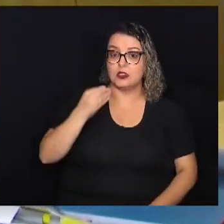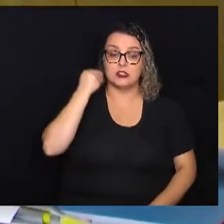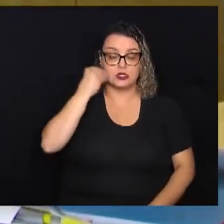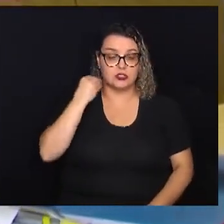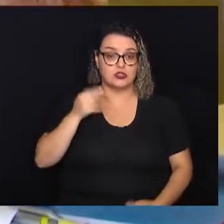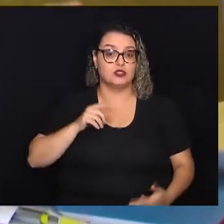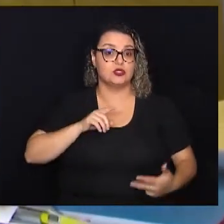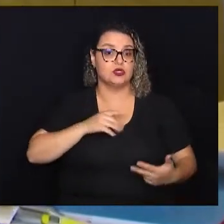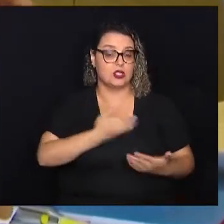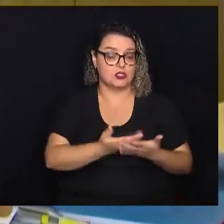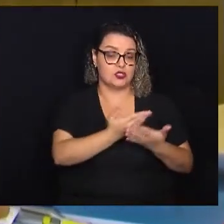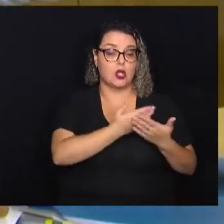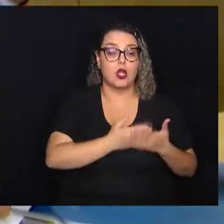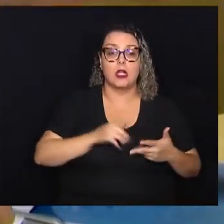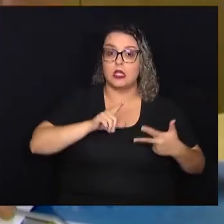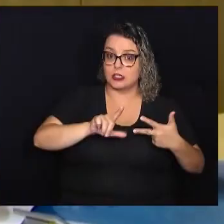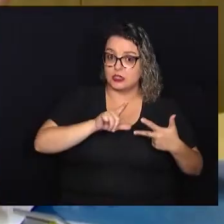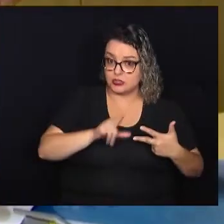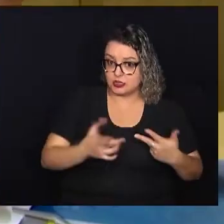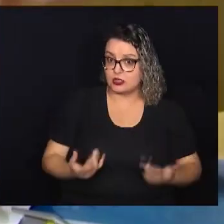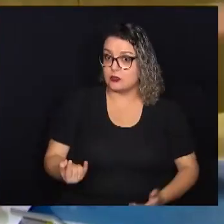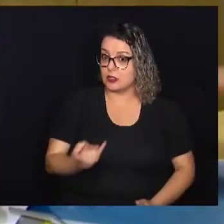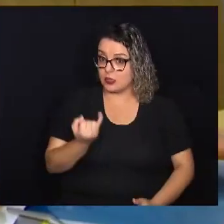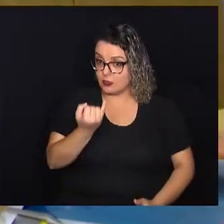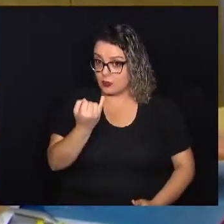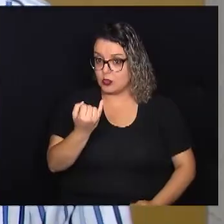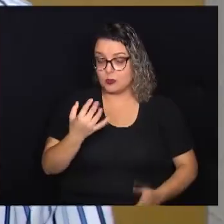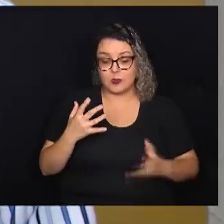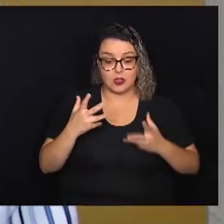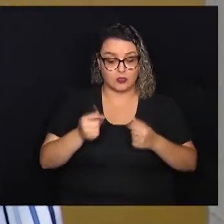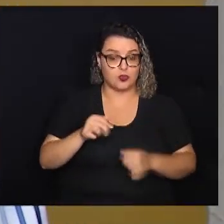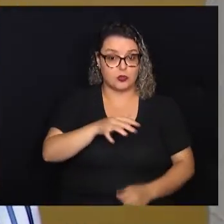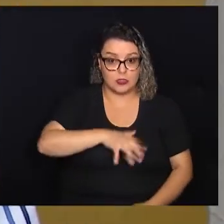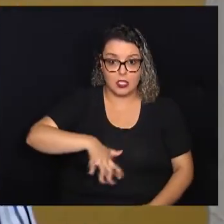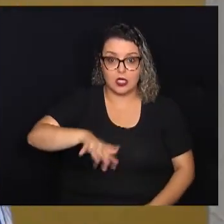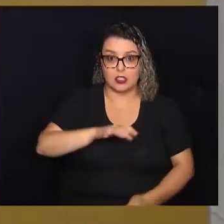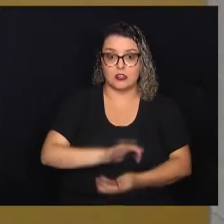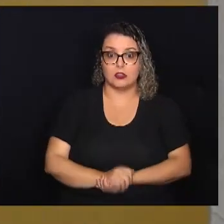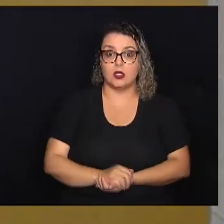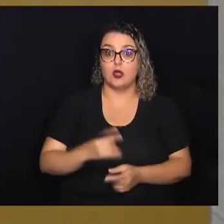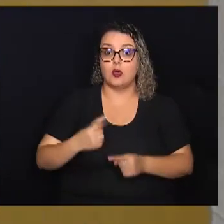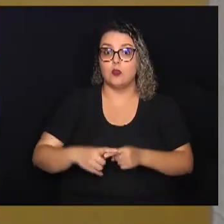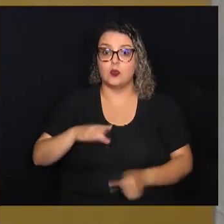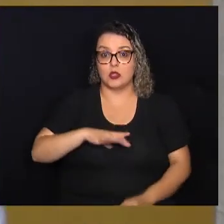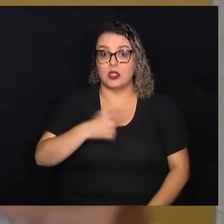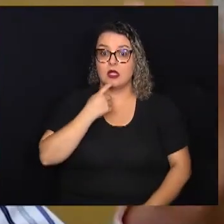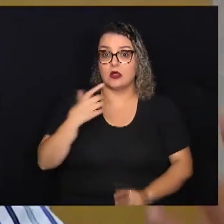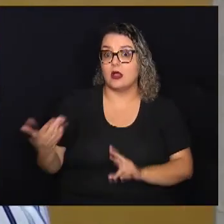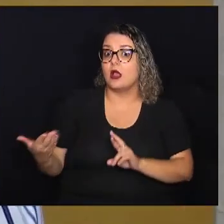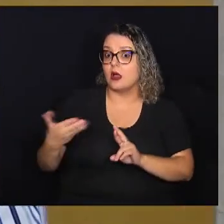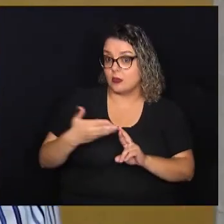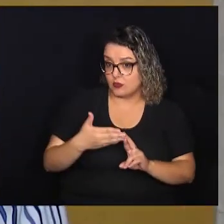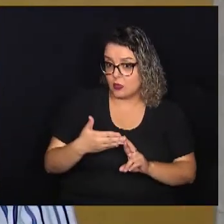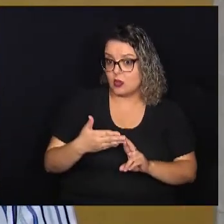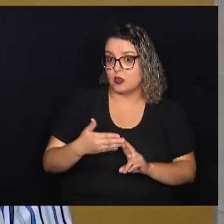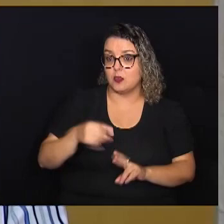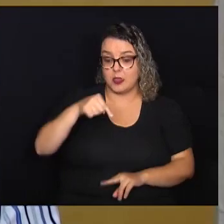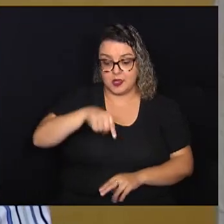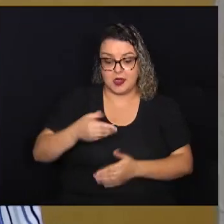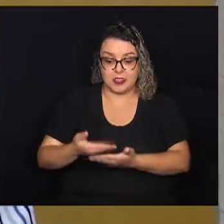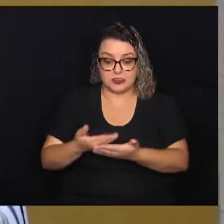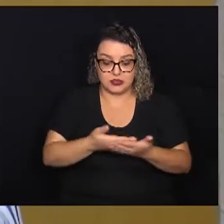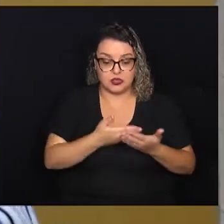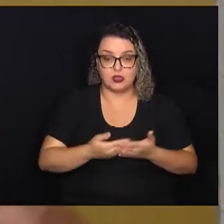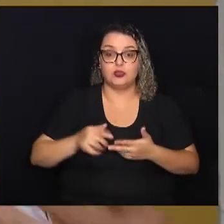Legislativa de Campinas e sua importância para toda a região. Porque Campinas é referência, né? Essa escola do